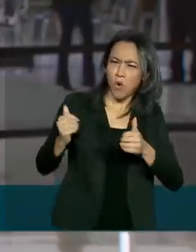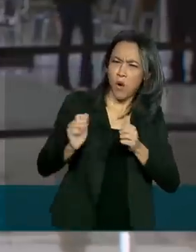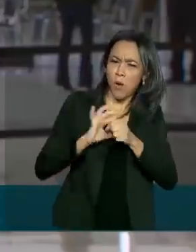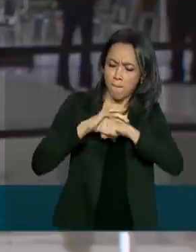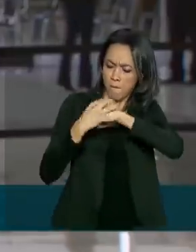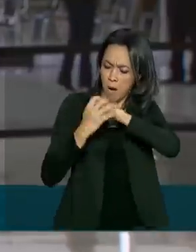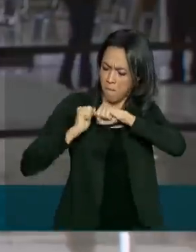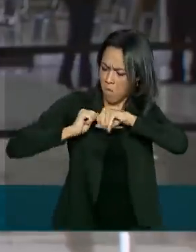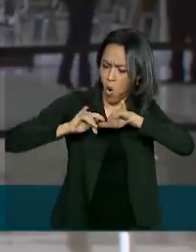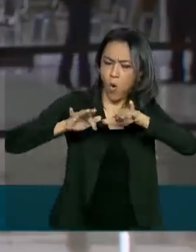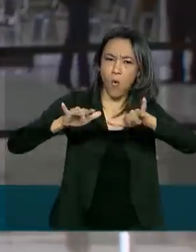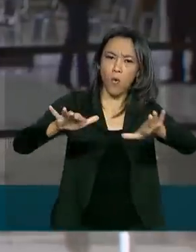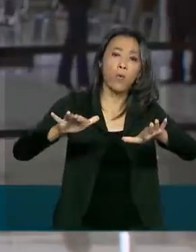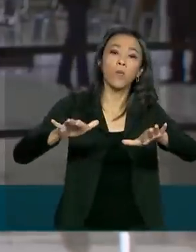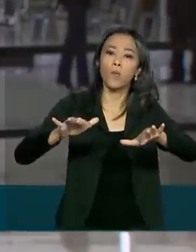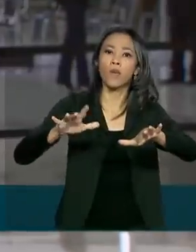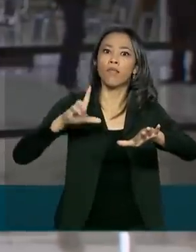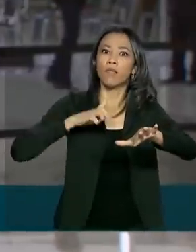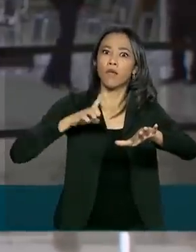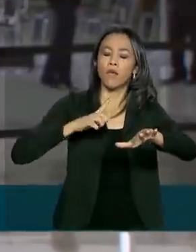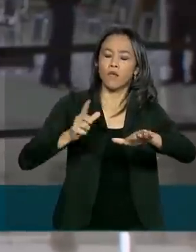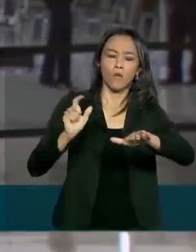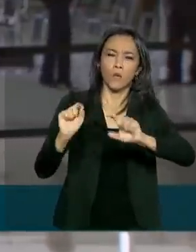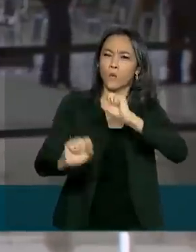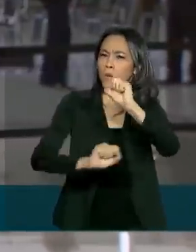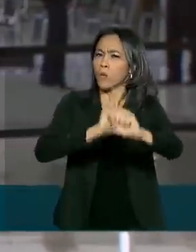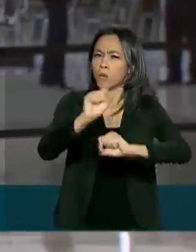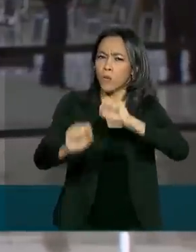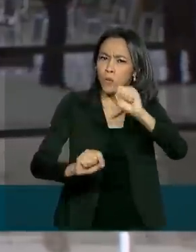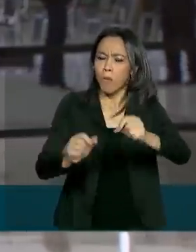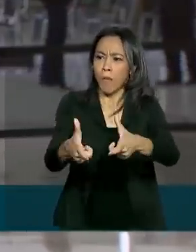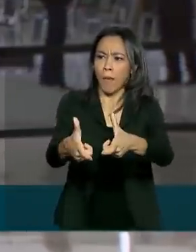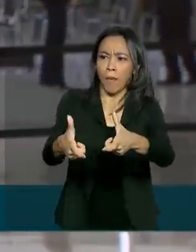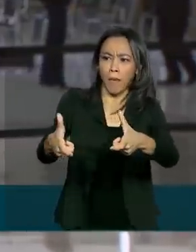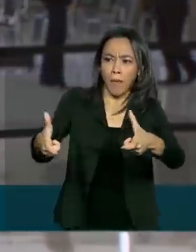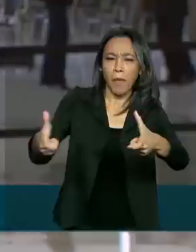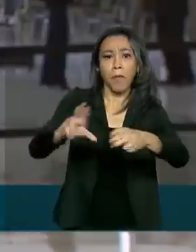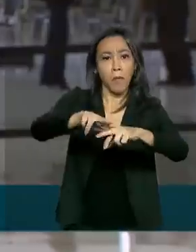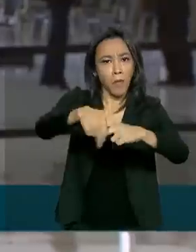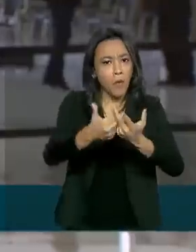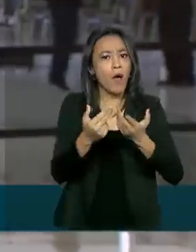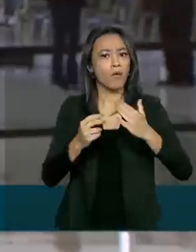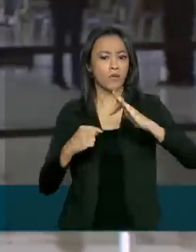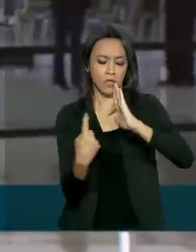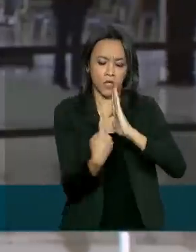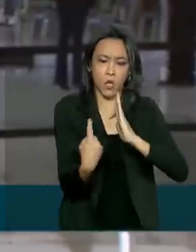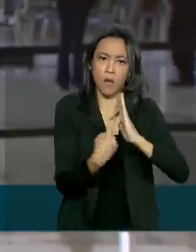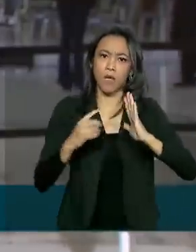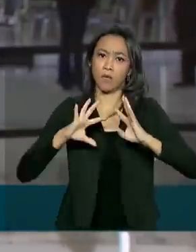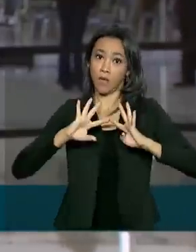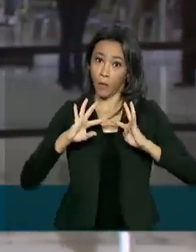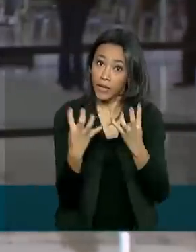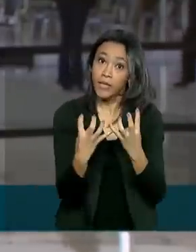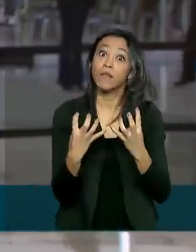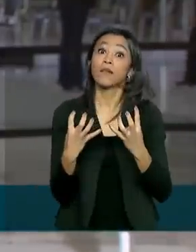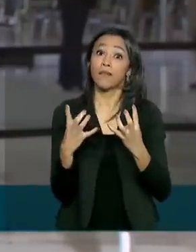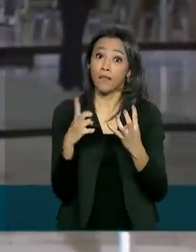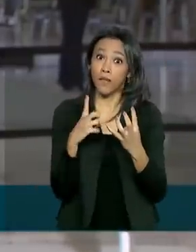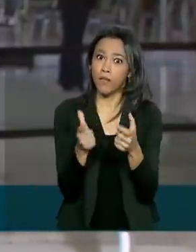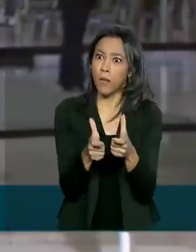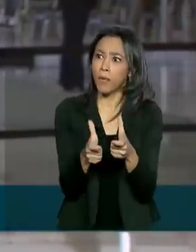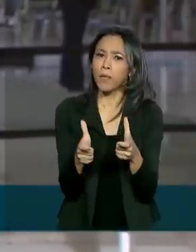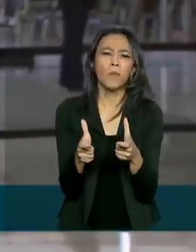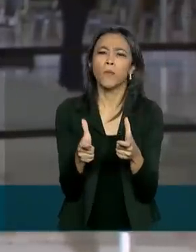coronavírus, houve um aumento, junto com o isolamento aí, a quarentena, houve um aumento